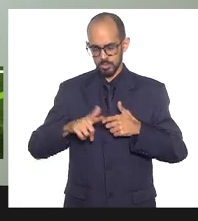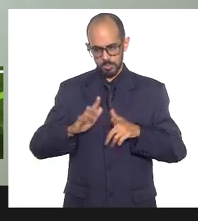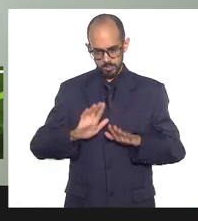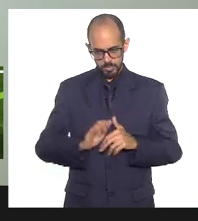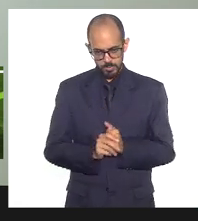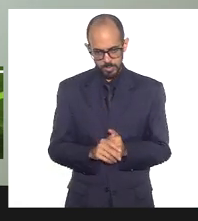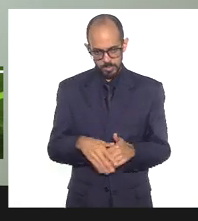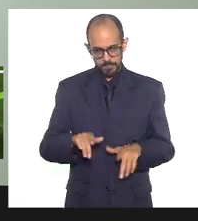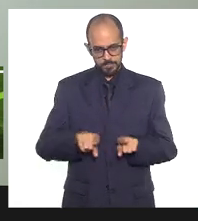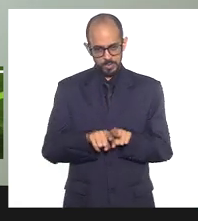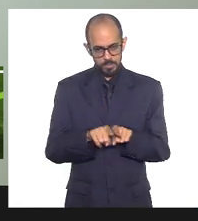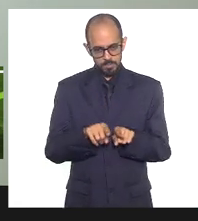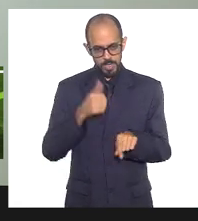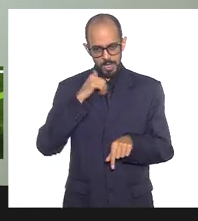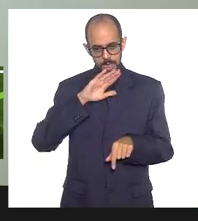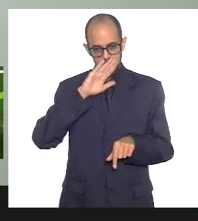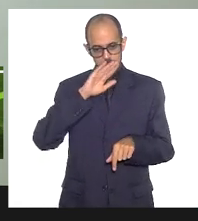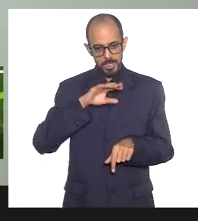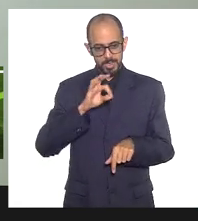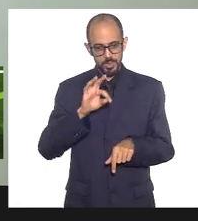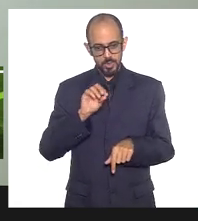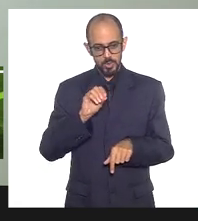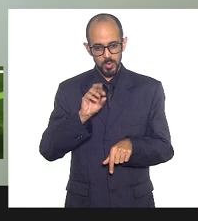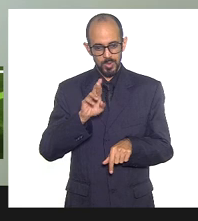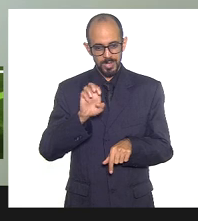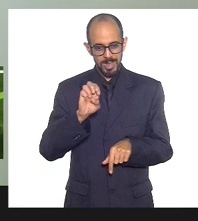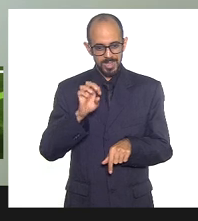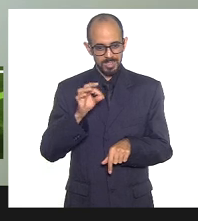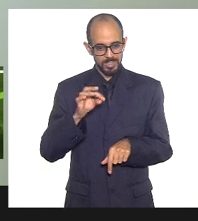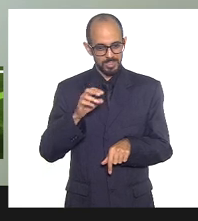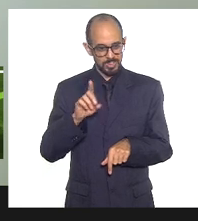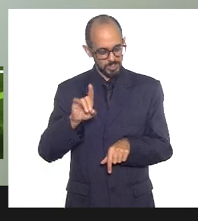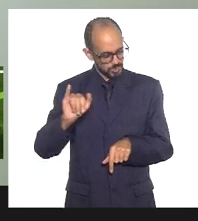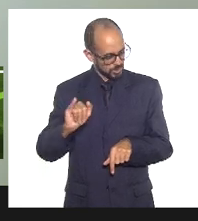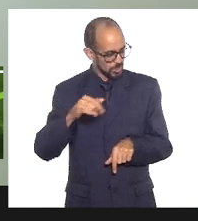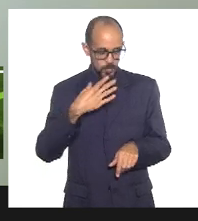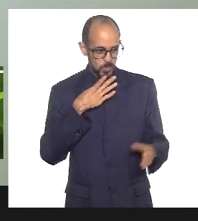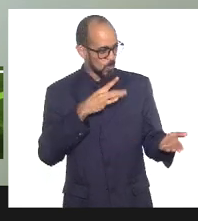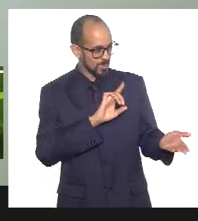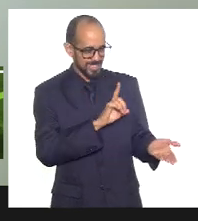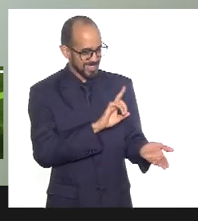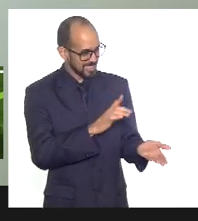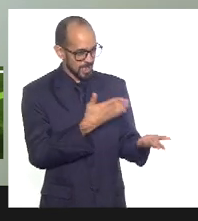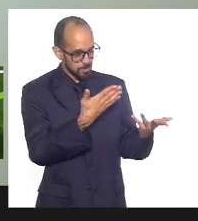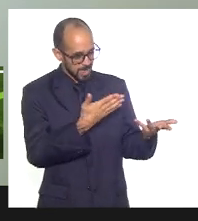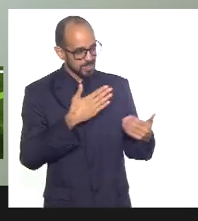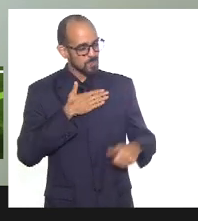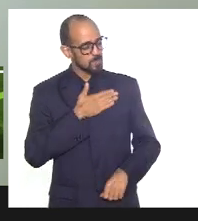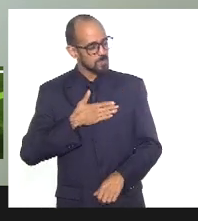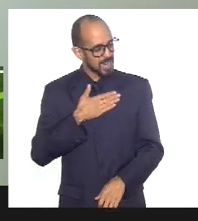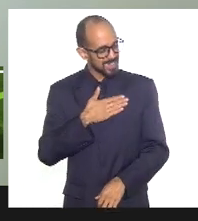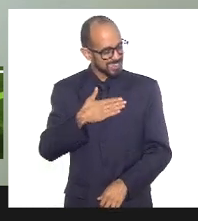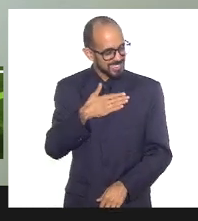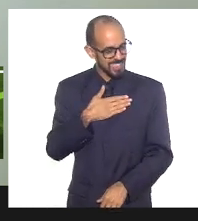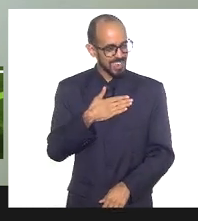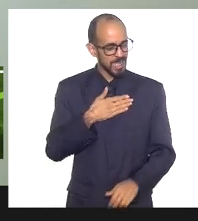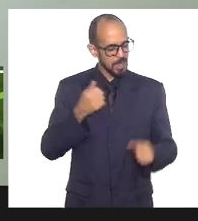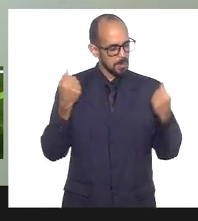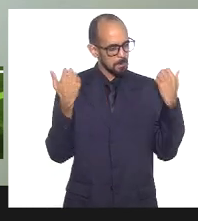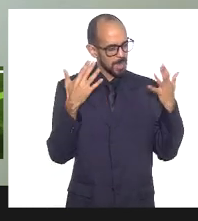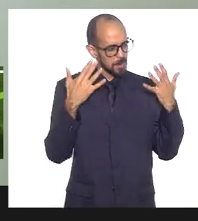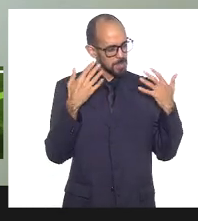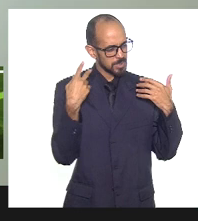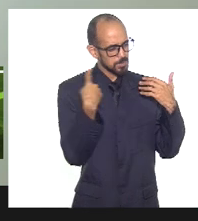é Toradi, não isso? Eu não conhecia a senhora, prazer, é um prazer muito grande, parabéns pelo seu